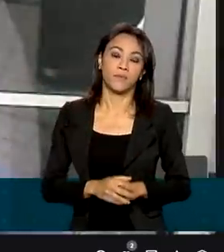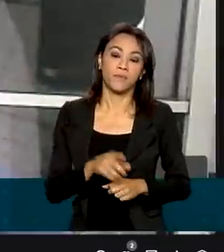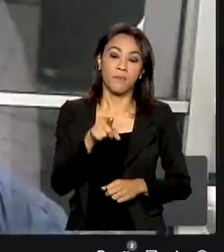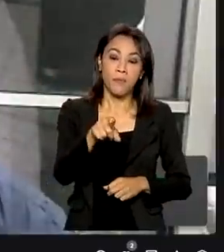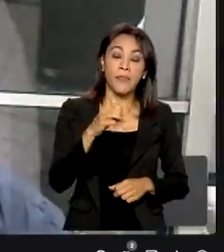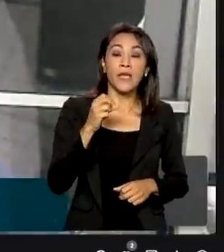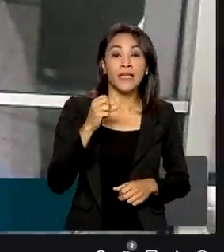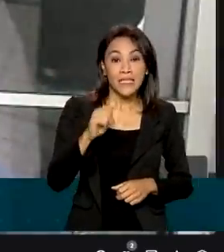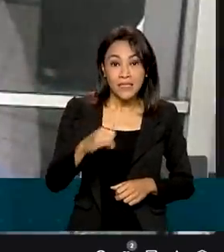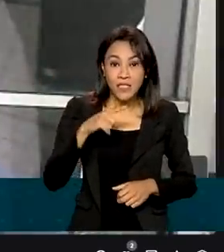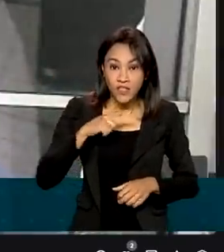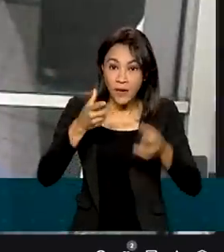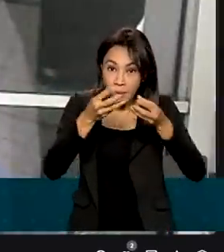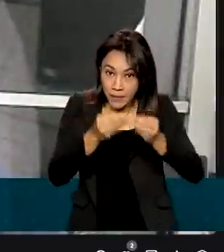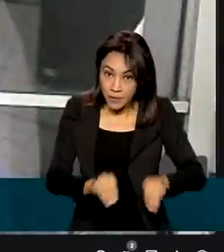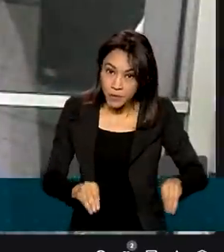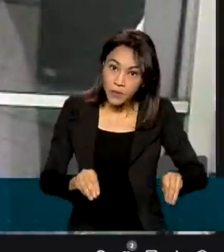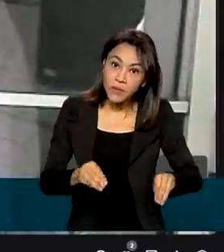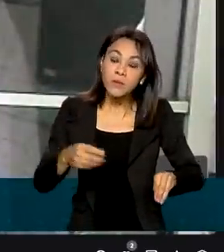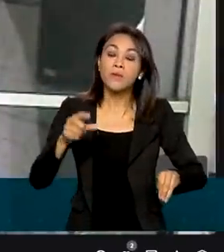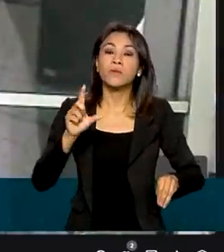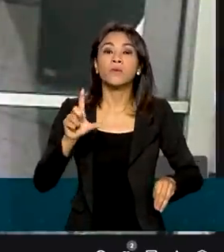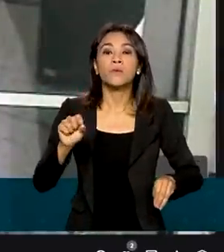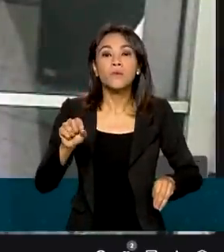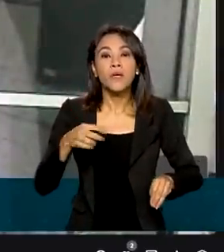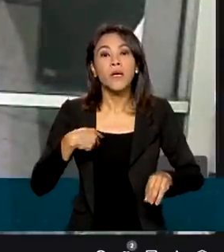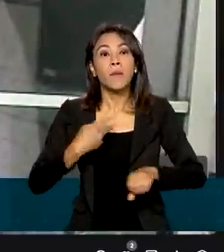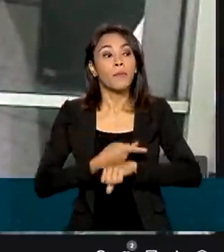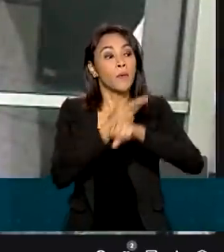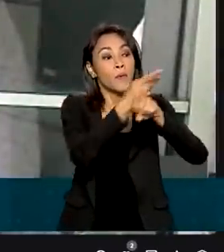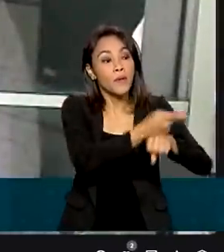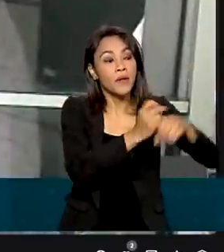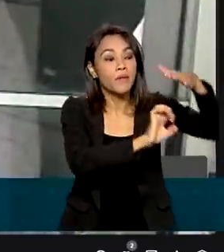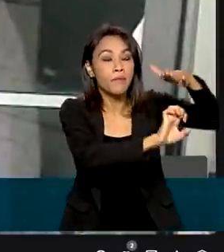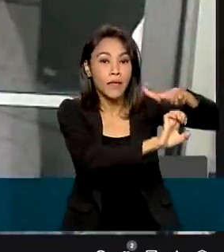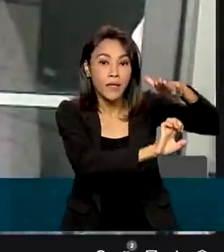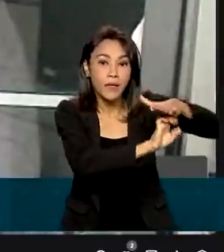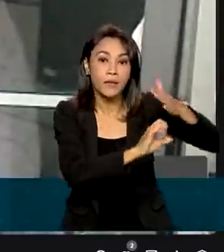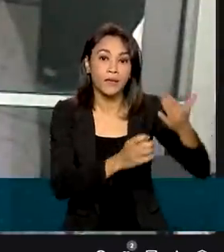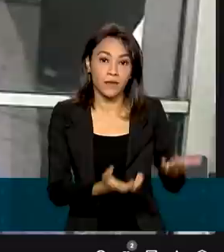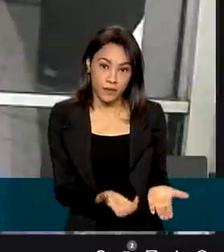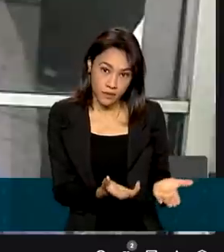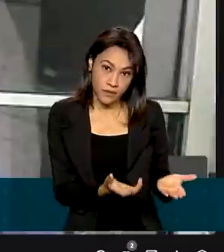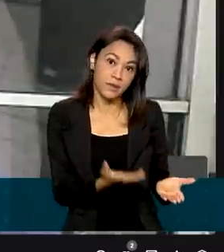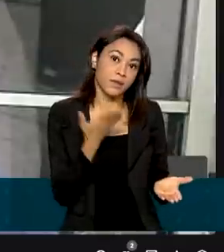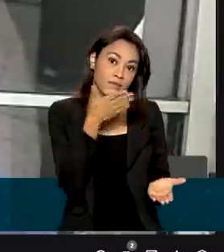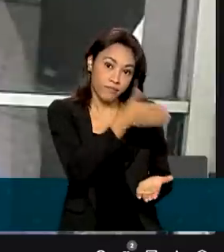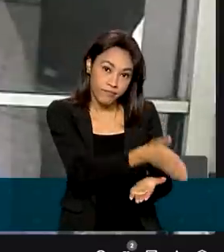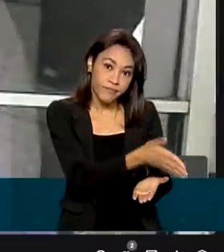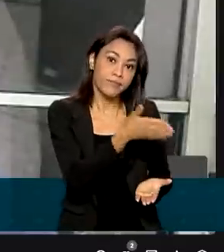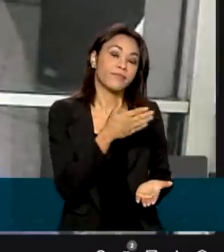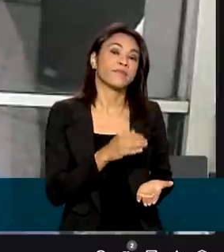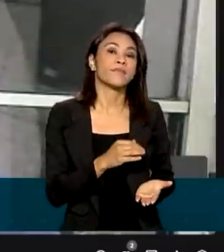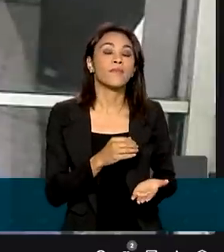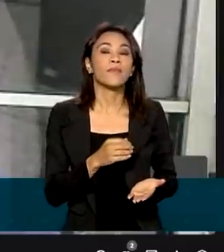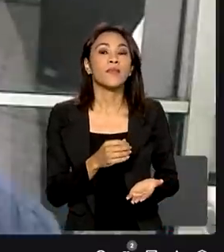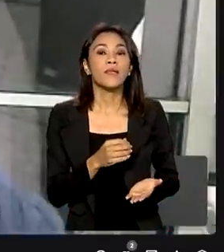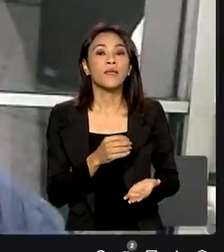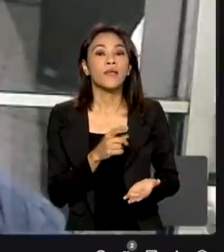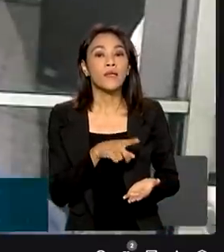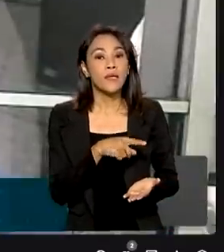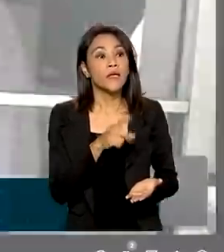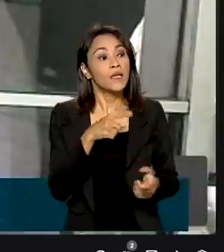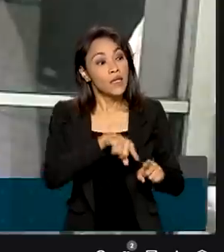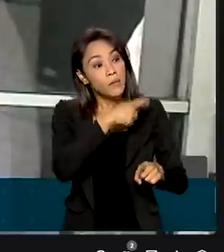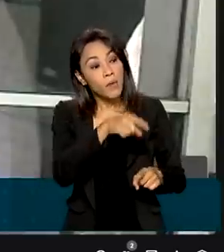danos, buscar a responsabilidade da empresa, num juizado especial cível, em especial, e